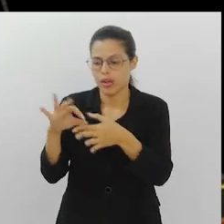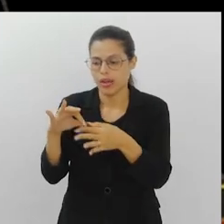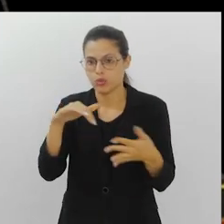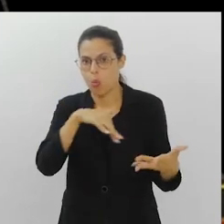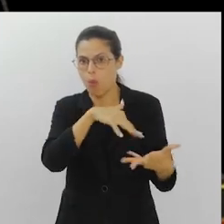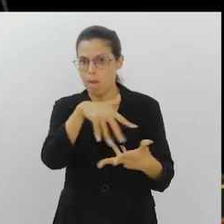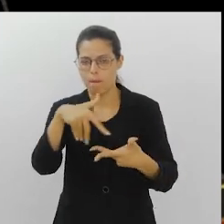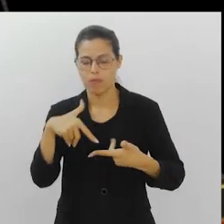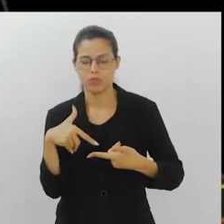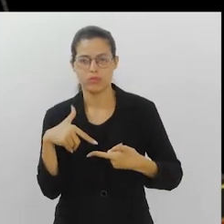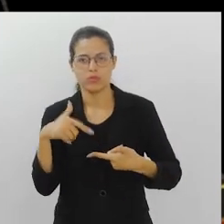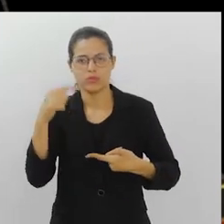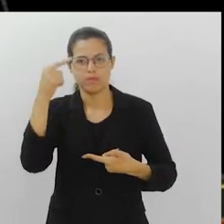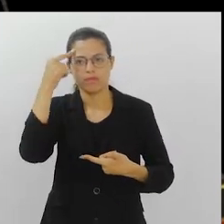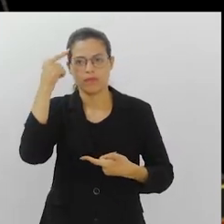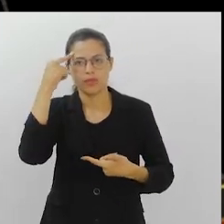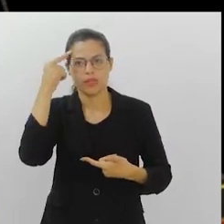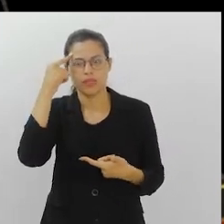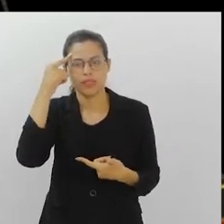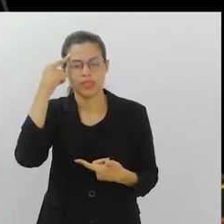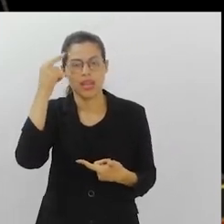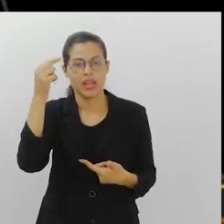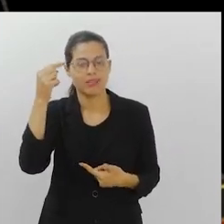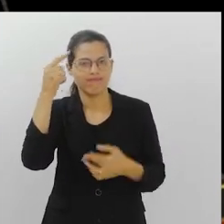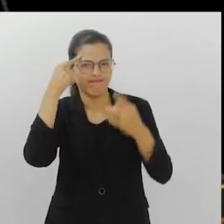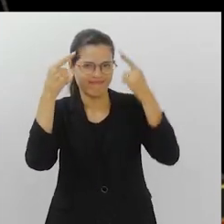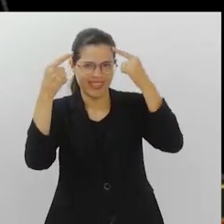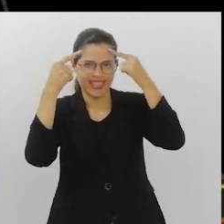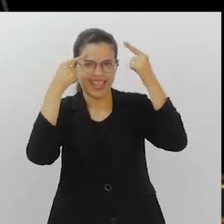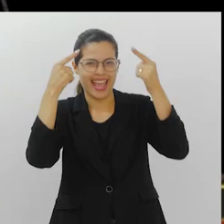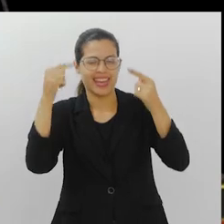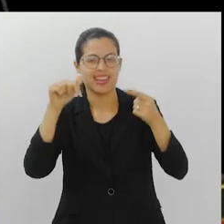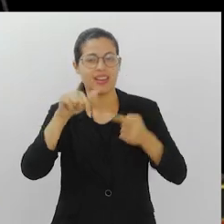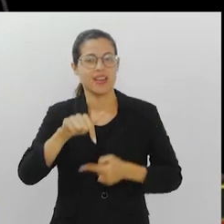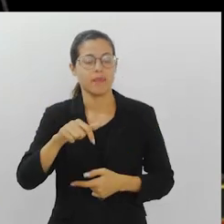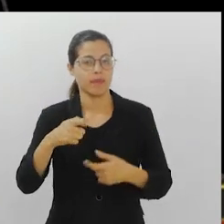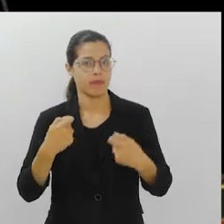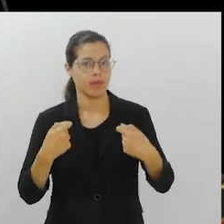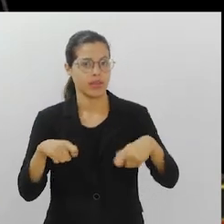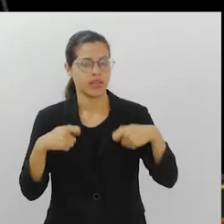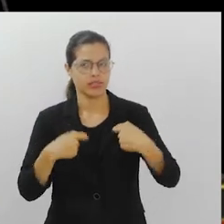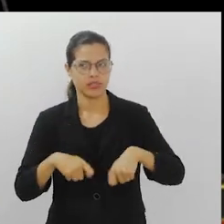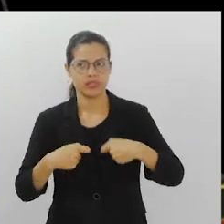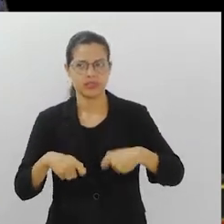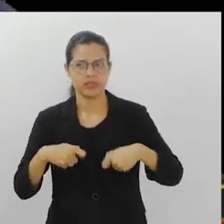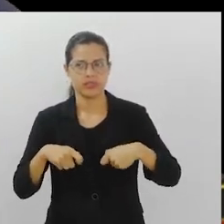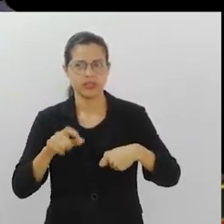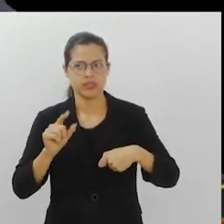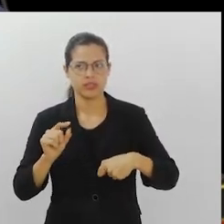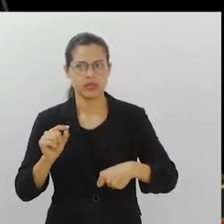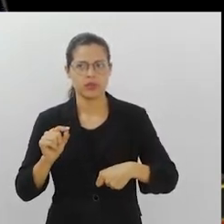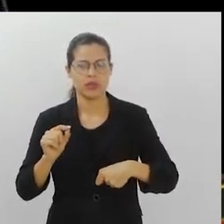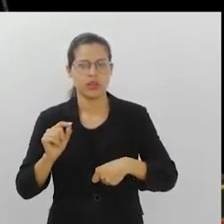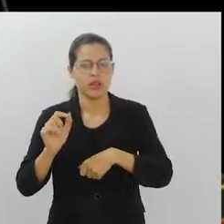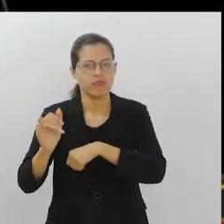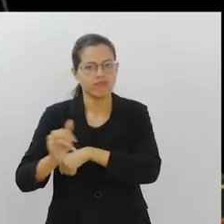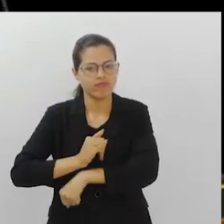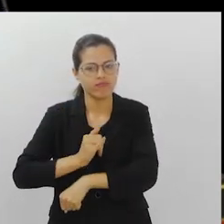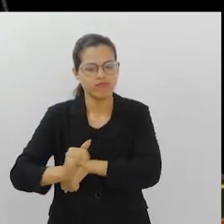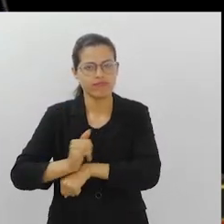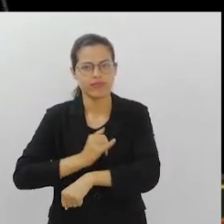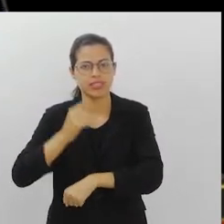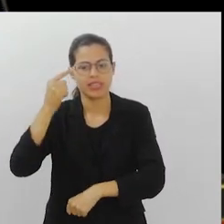global. E, para isso, a gente vai pensar que essas ideias vão ter que... A gente vai arrumar uma